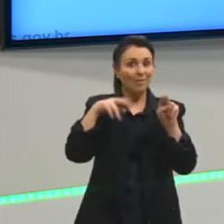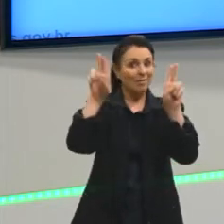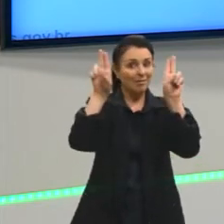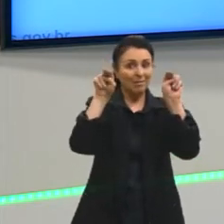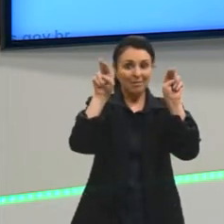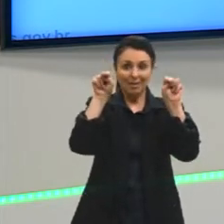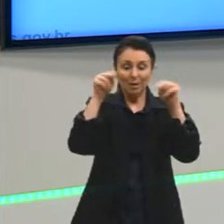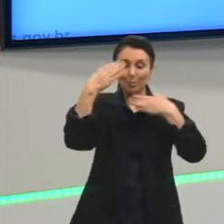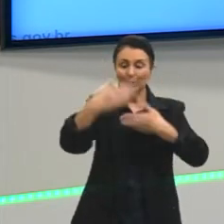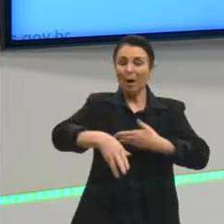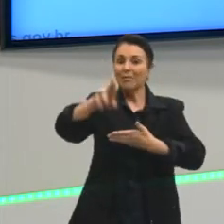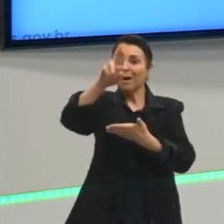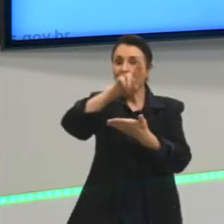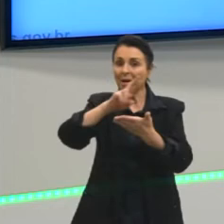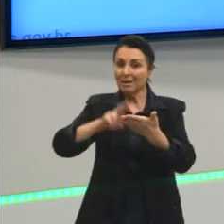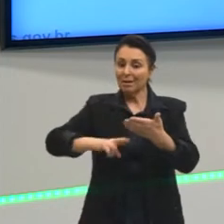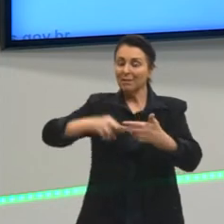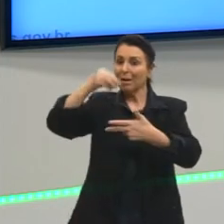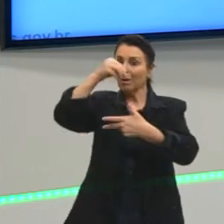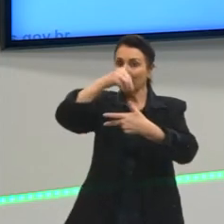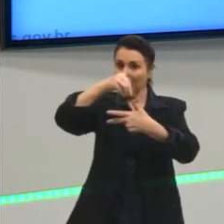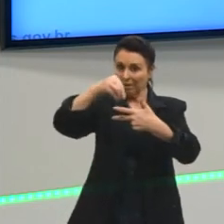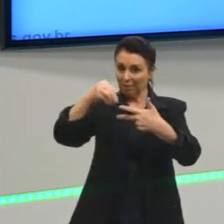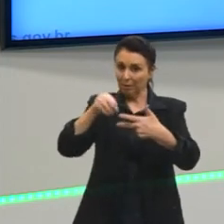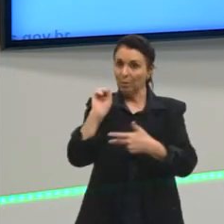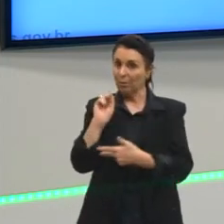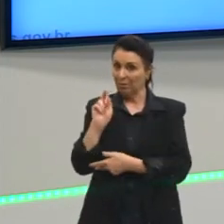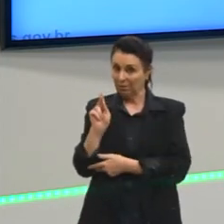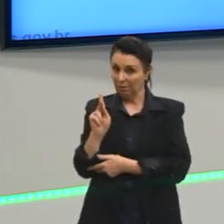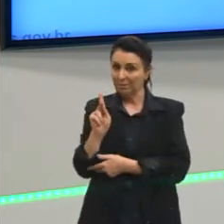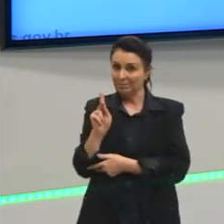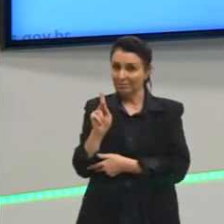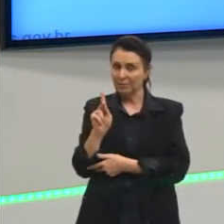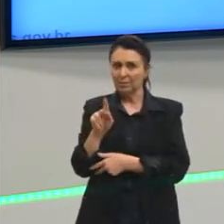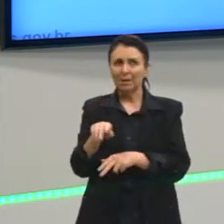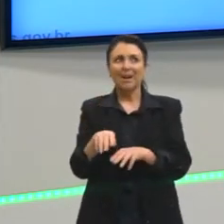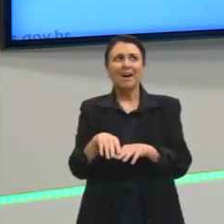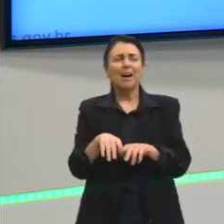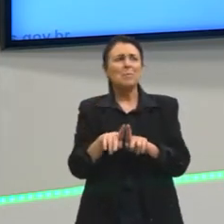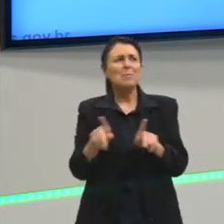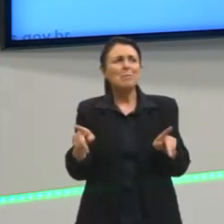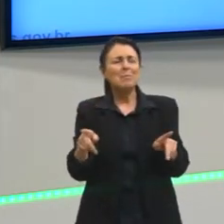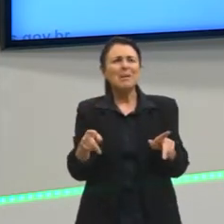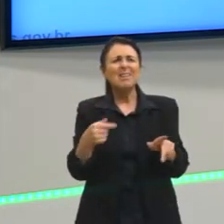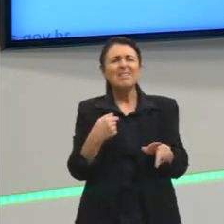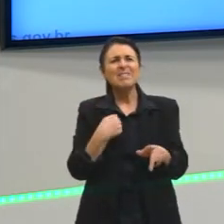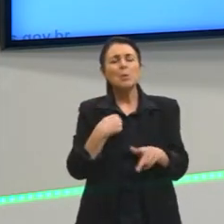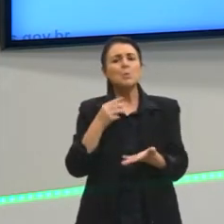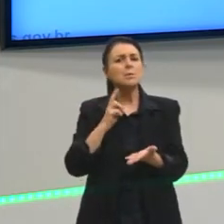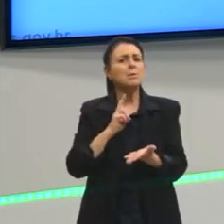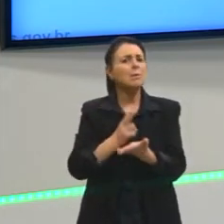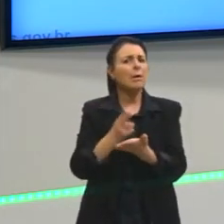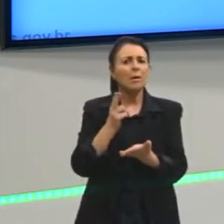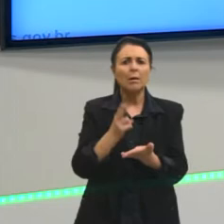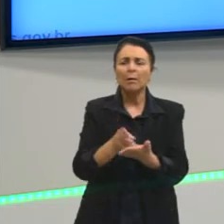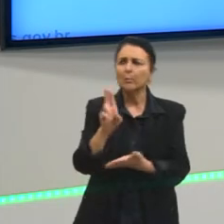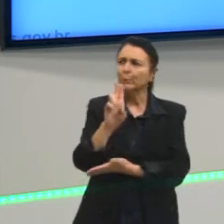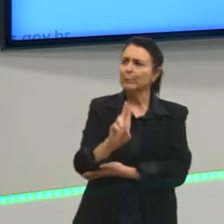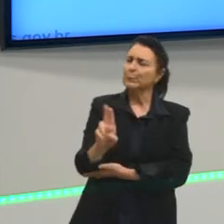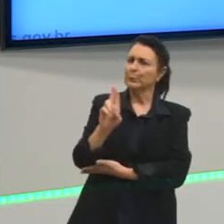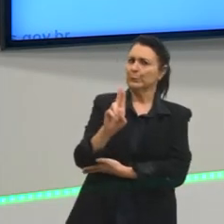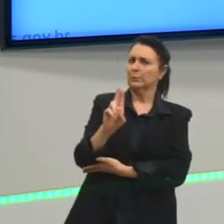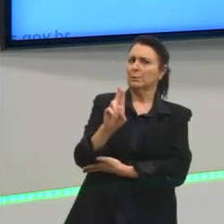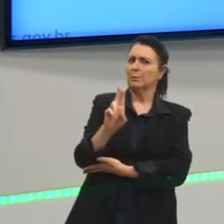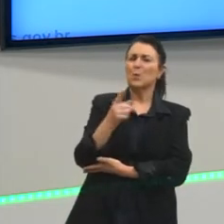prova de redação do Enem. Tá legal? Ah, professor, mas eu sempre coloquei título. Eu